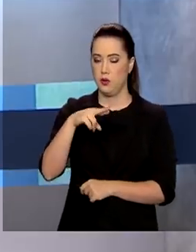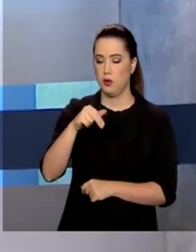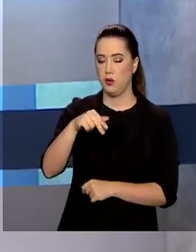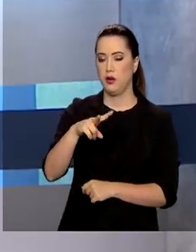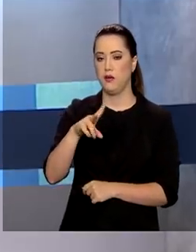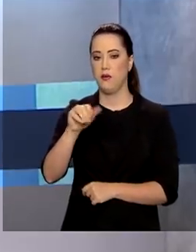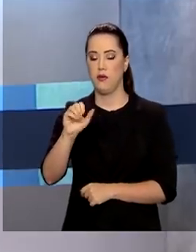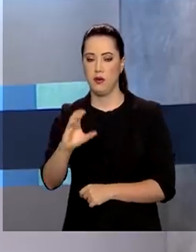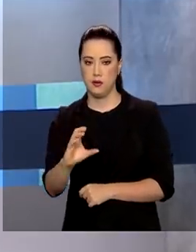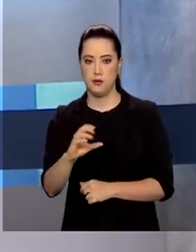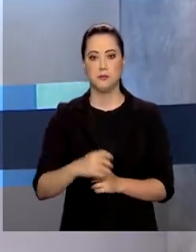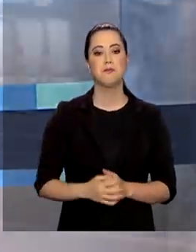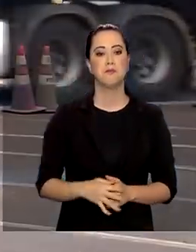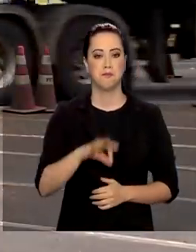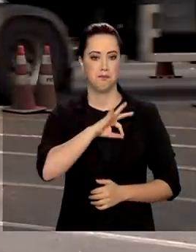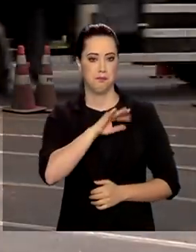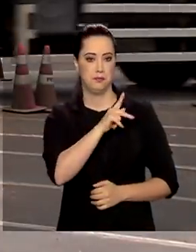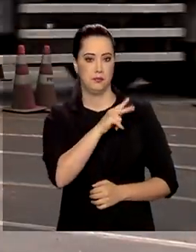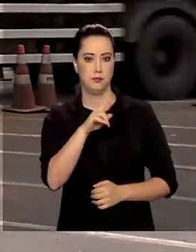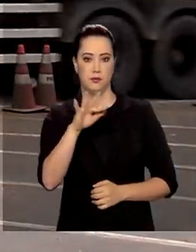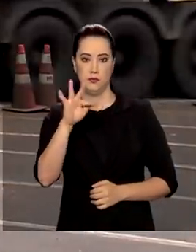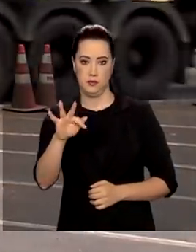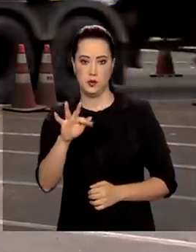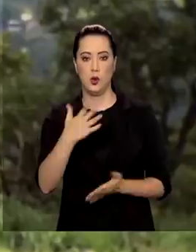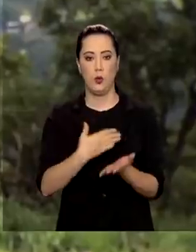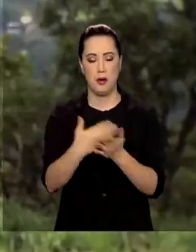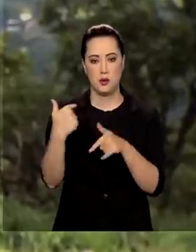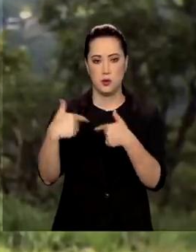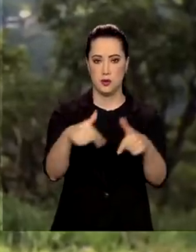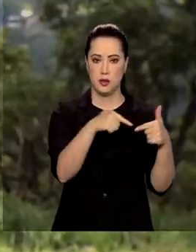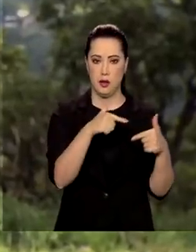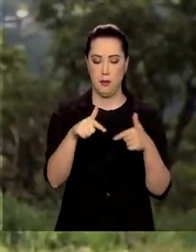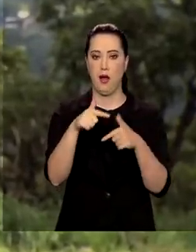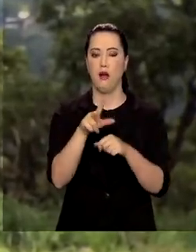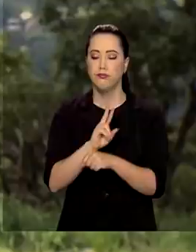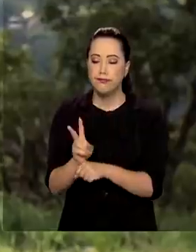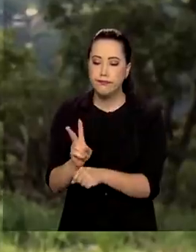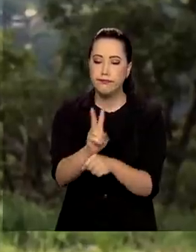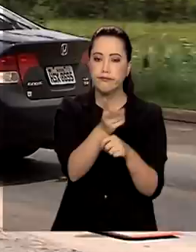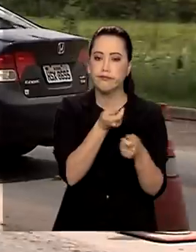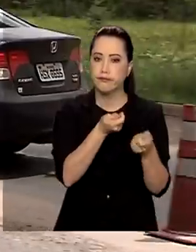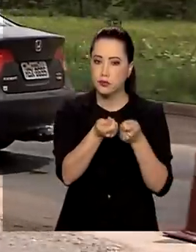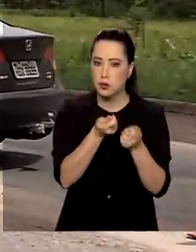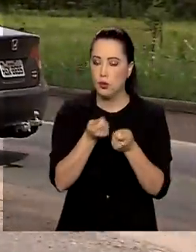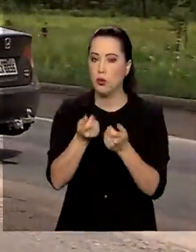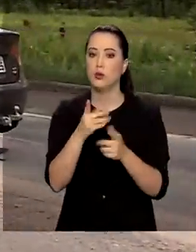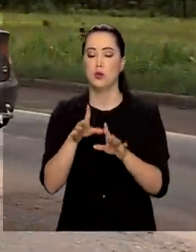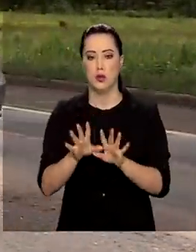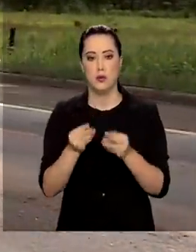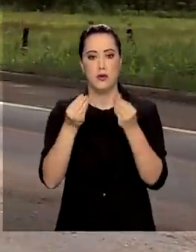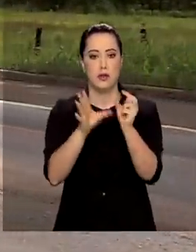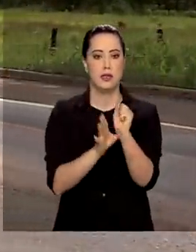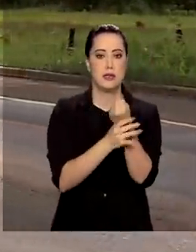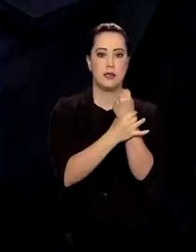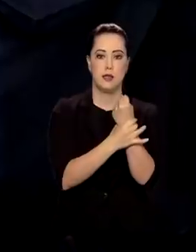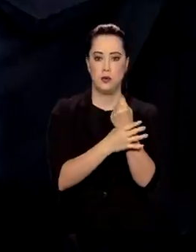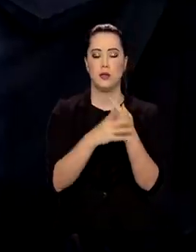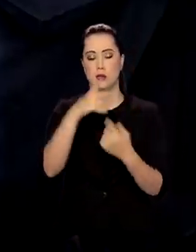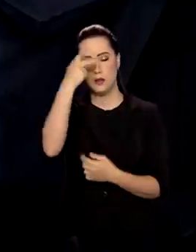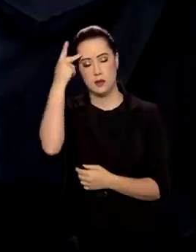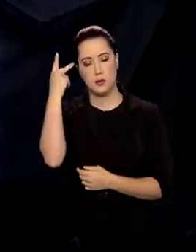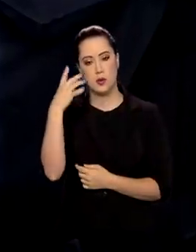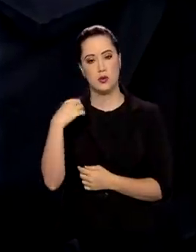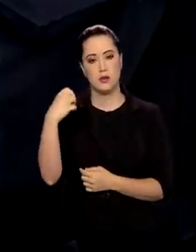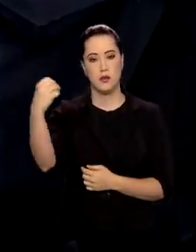Polícia Rodoviária Federal dá início à operação Rodovida para garantir a segurança de quem vai viajar de carro durante esse